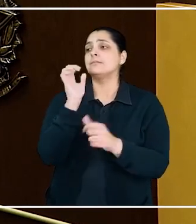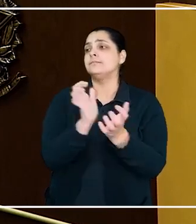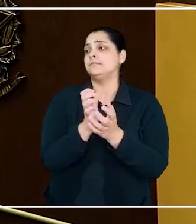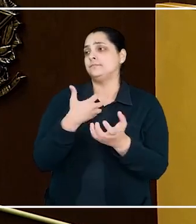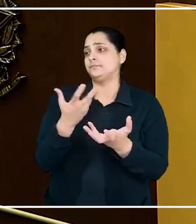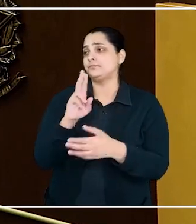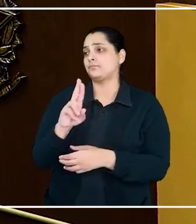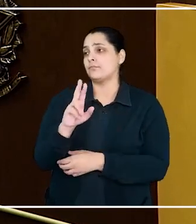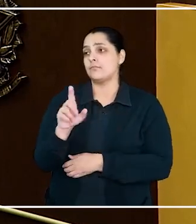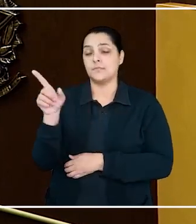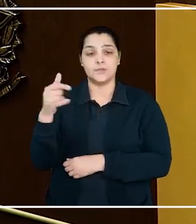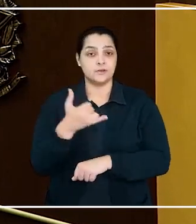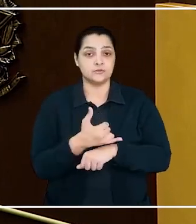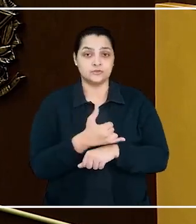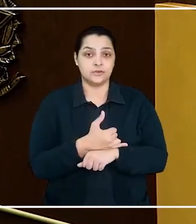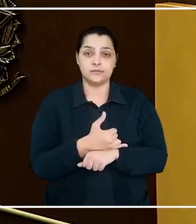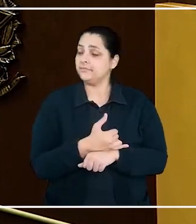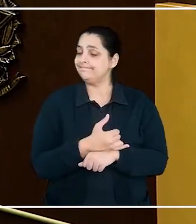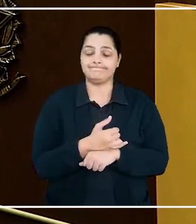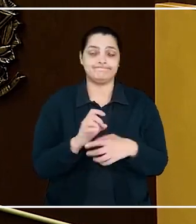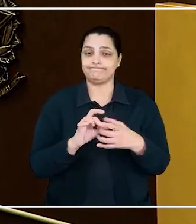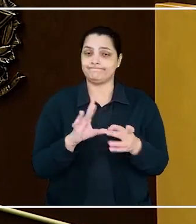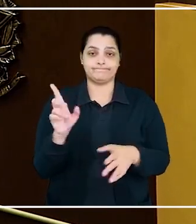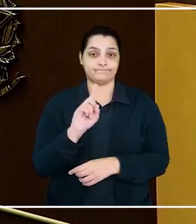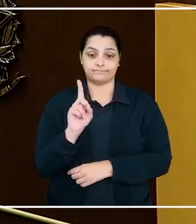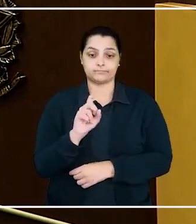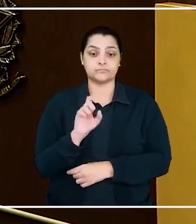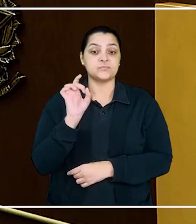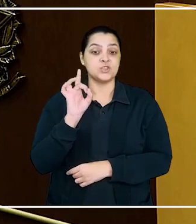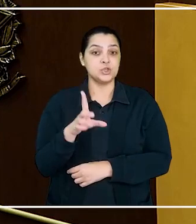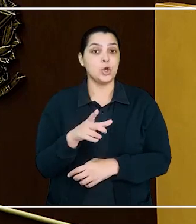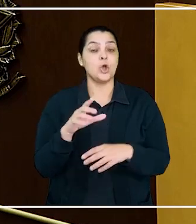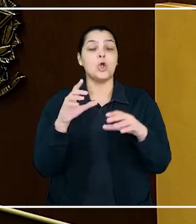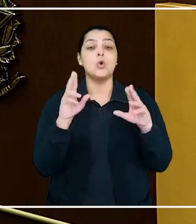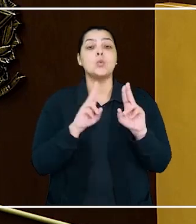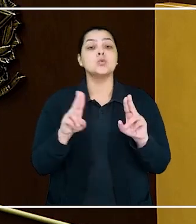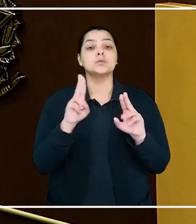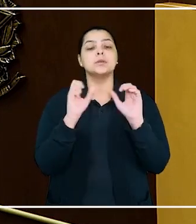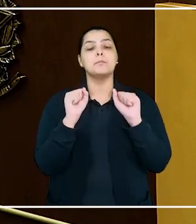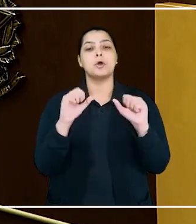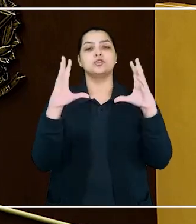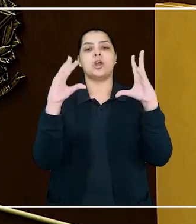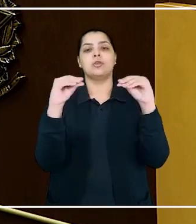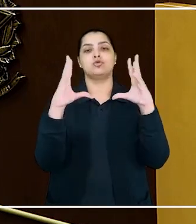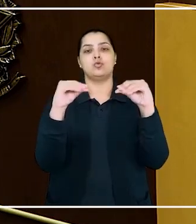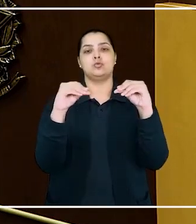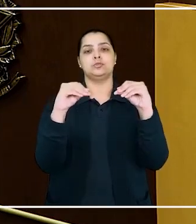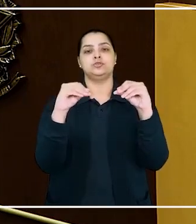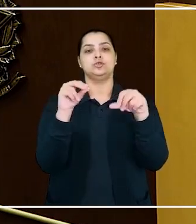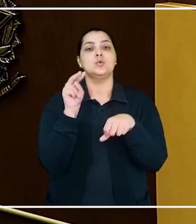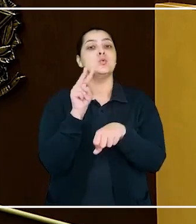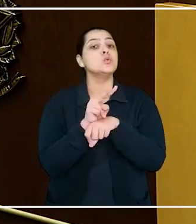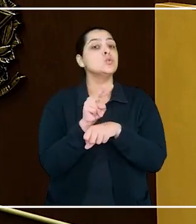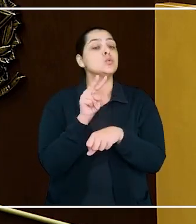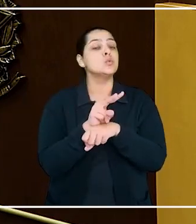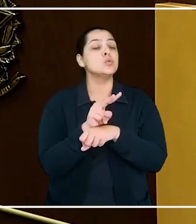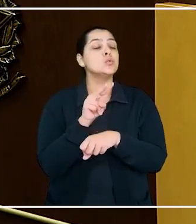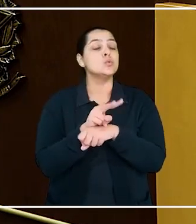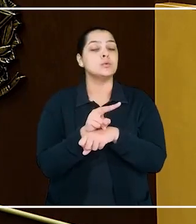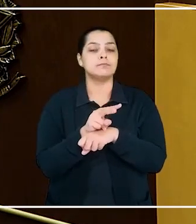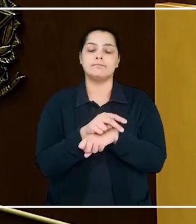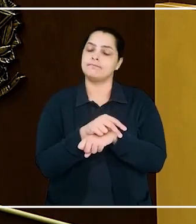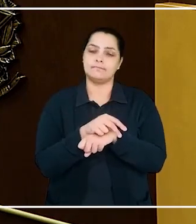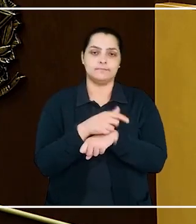Os superiores, no entanto, só permitiram que a trabalhadora utilizasse o local no período da noite e de forma provisória. A